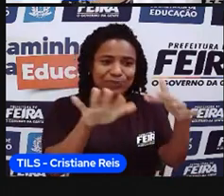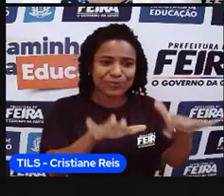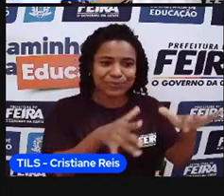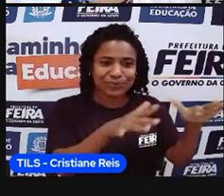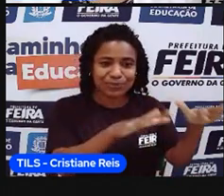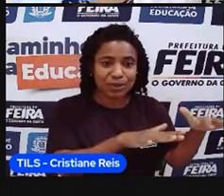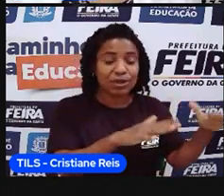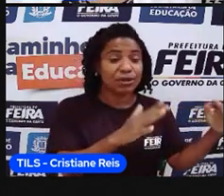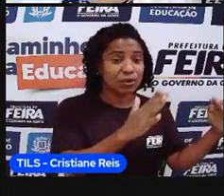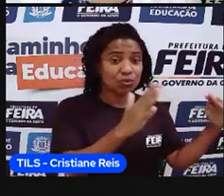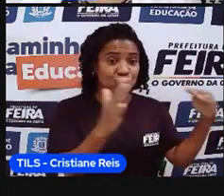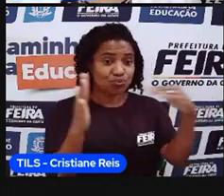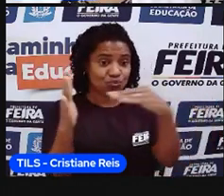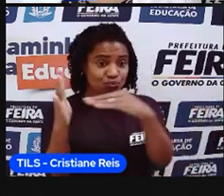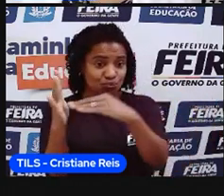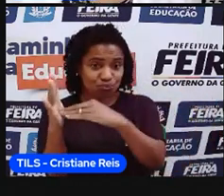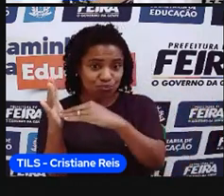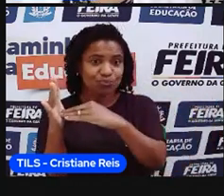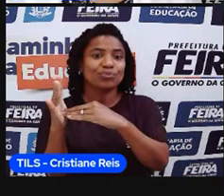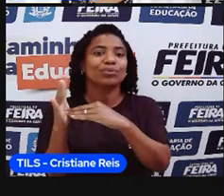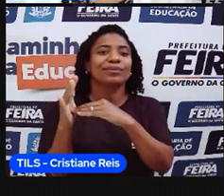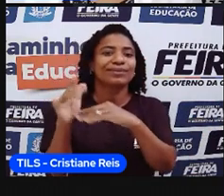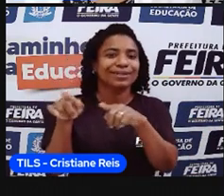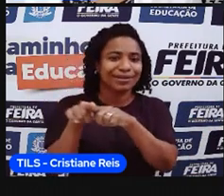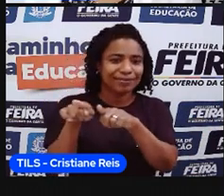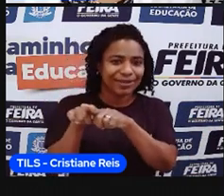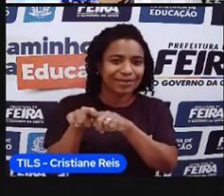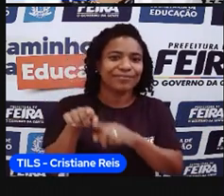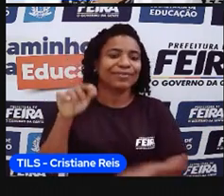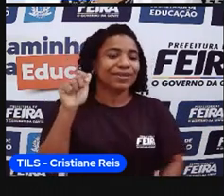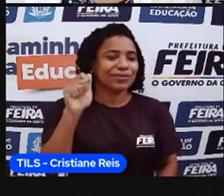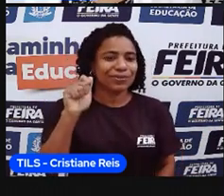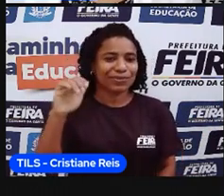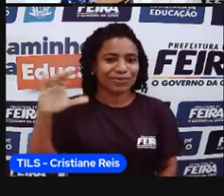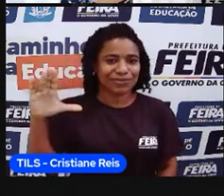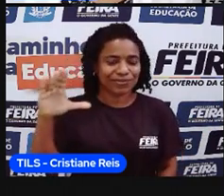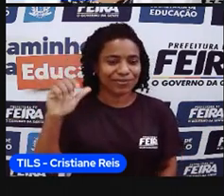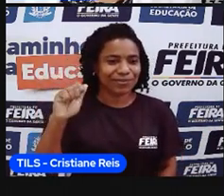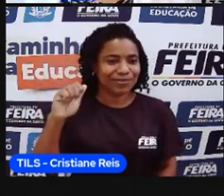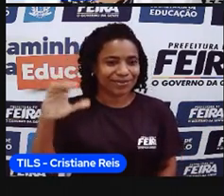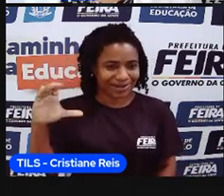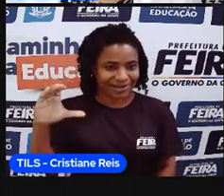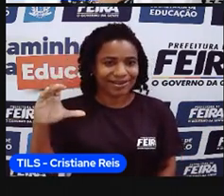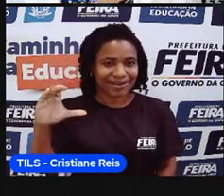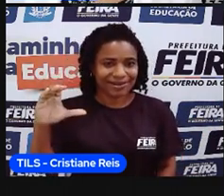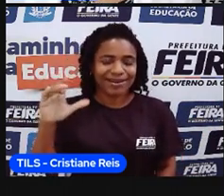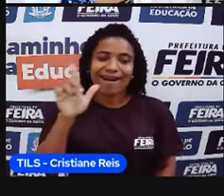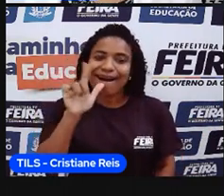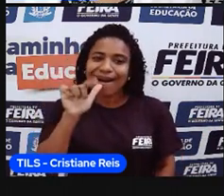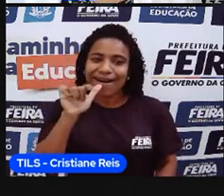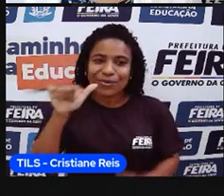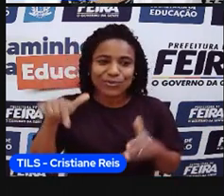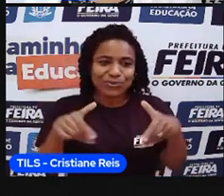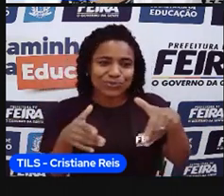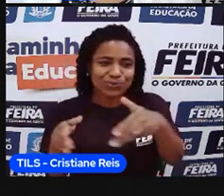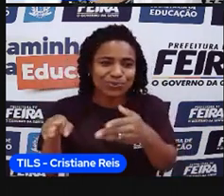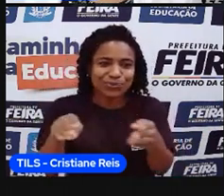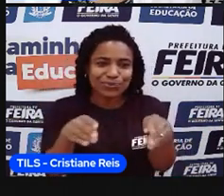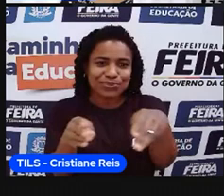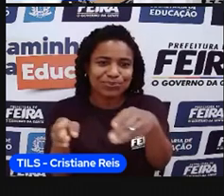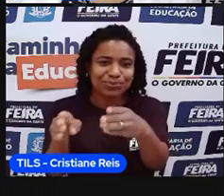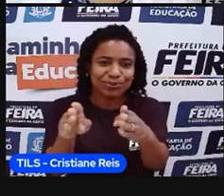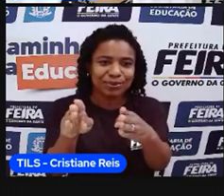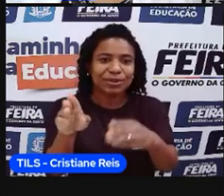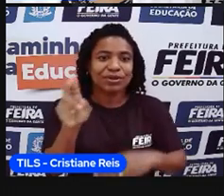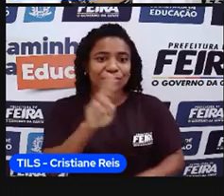do Rio Moura, na Serra da Contamana, né? Que na realidade, a gente, o nome dela é